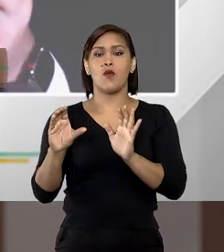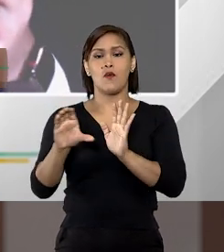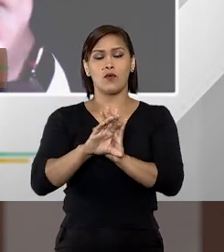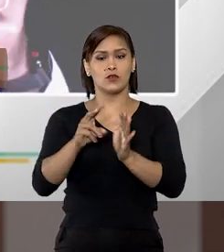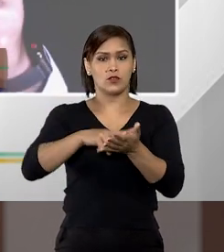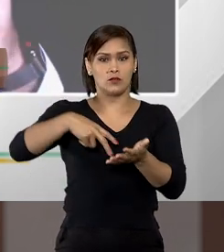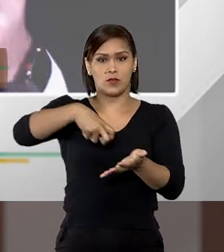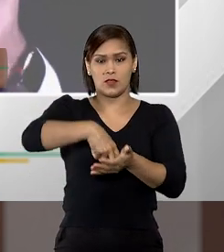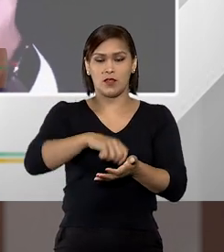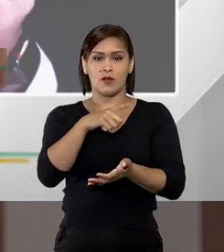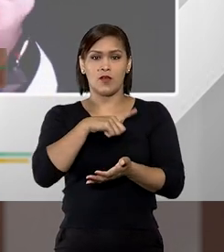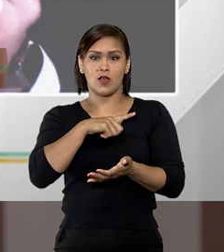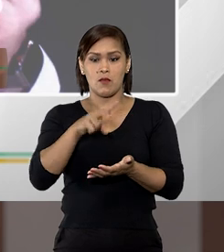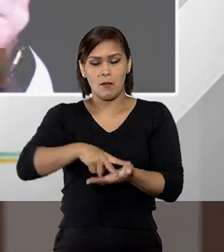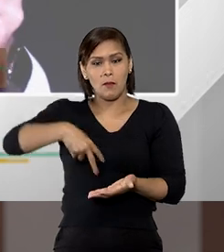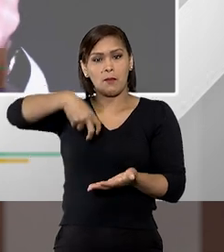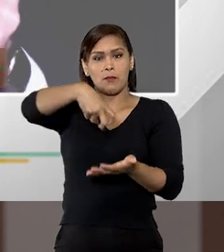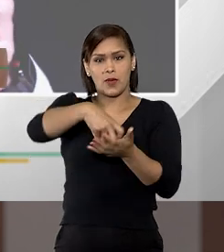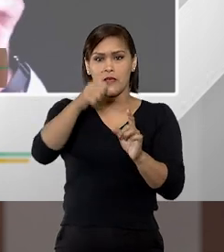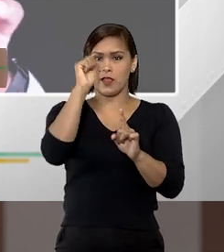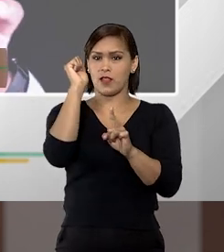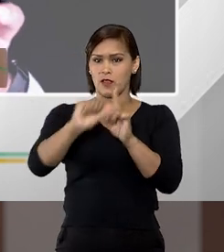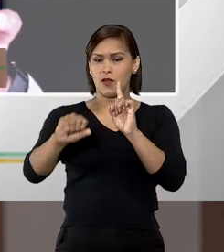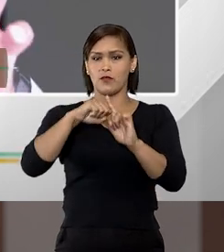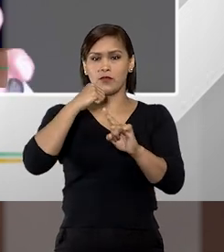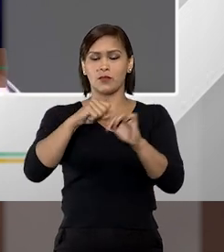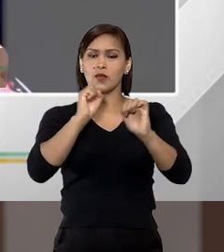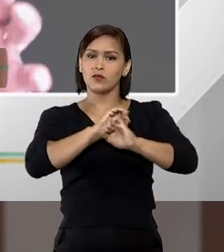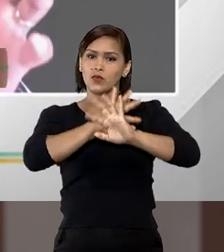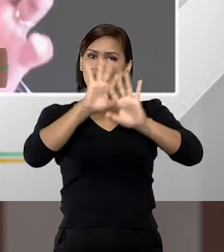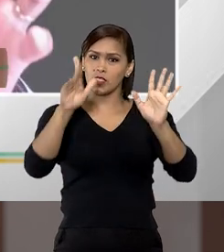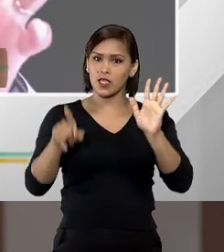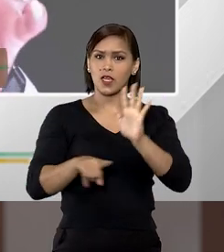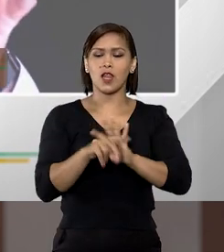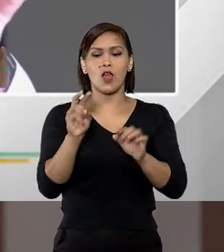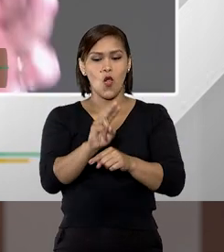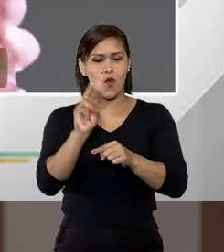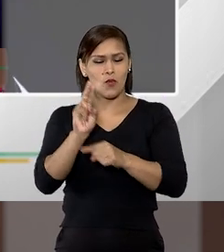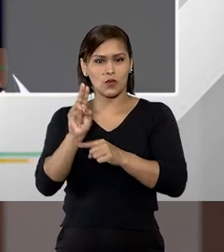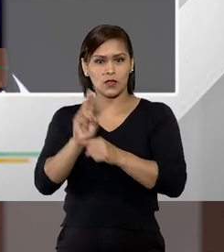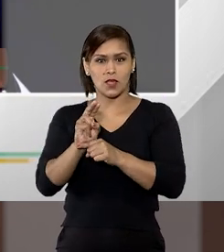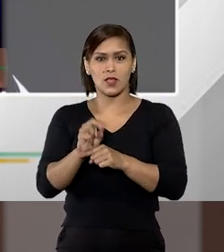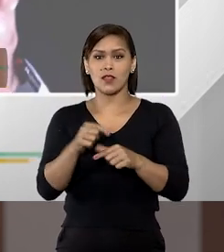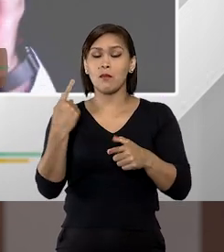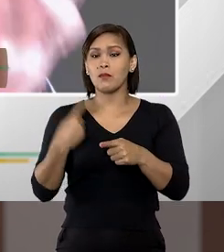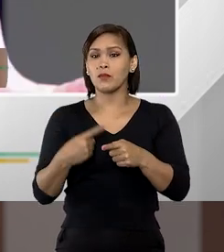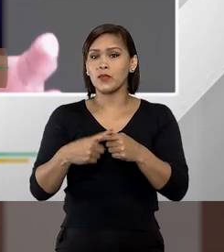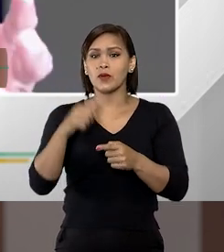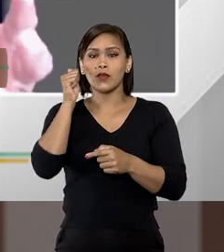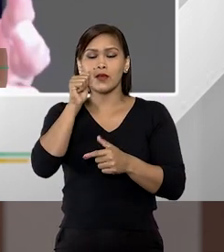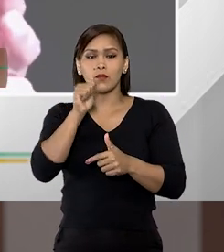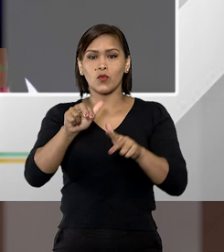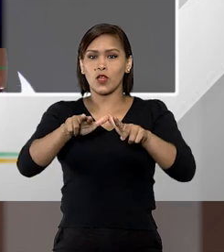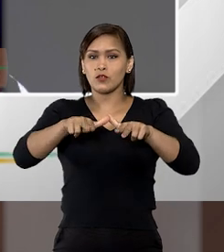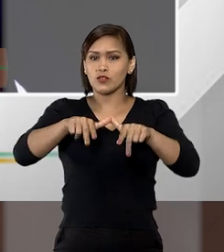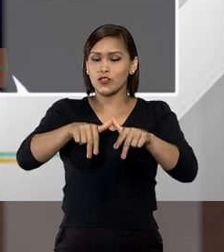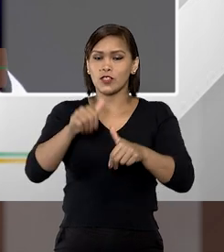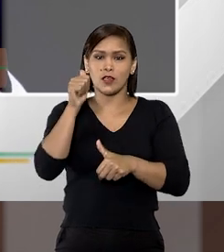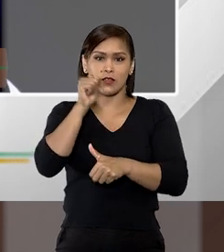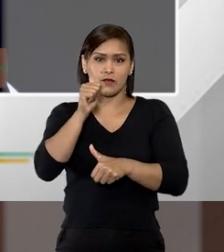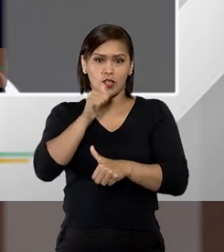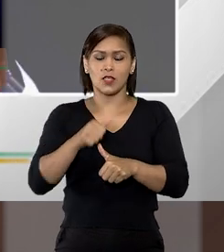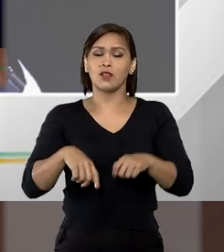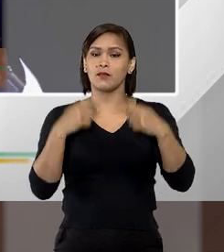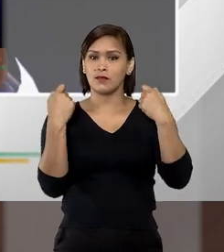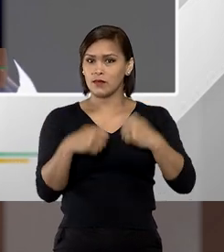ao prever esse tipo penal do feminicídio, ele deixa claro que o bem tutelado é a condição feminina da mulher, o gênero feminino. Por isso,